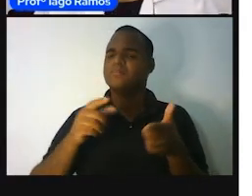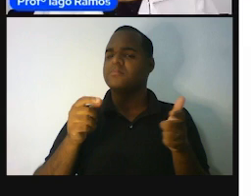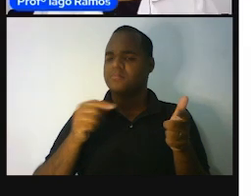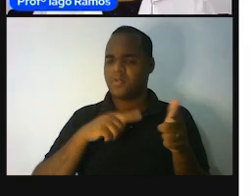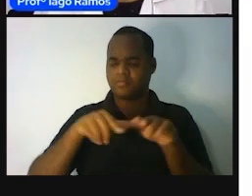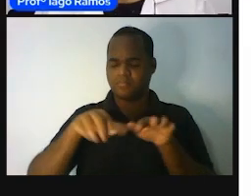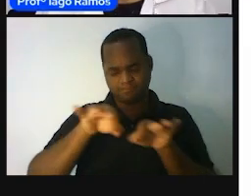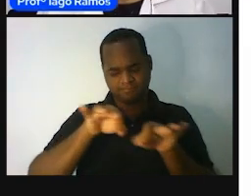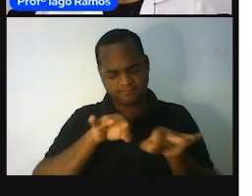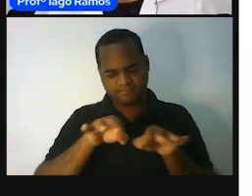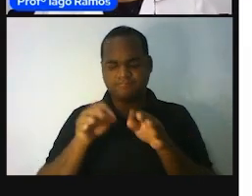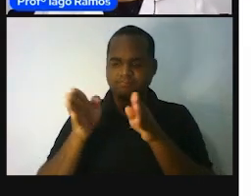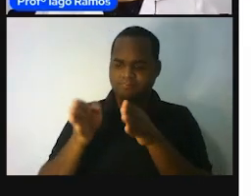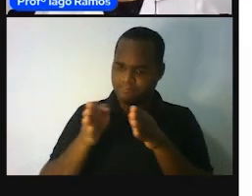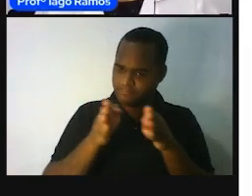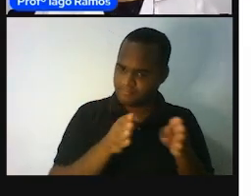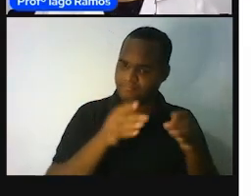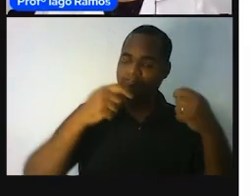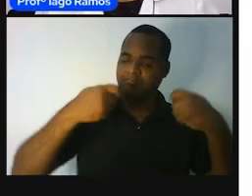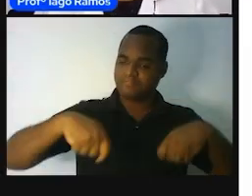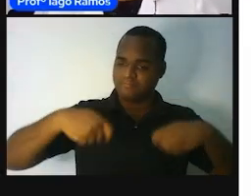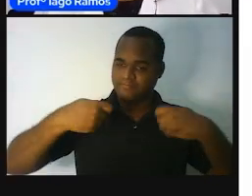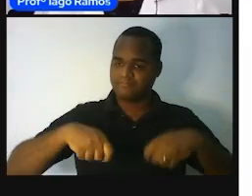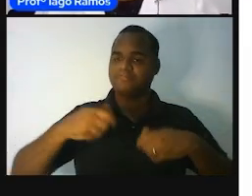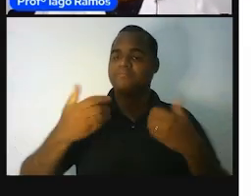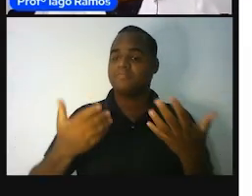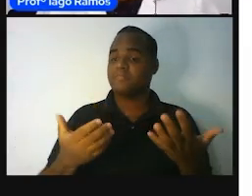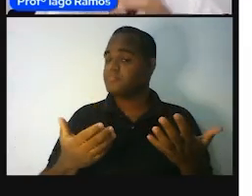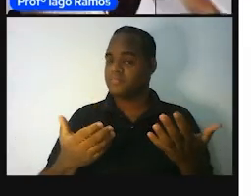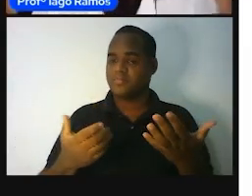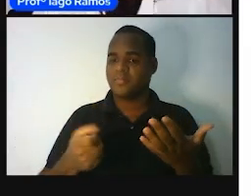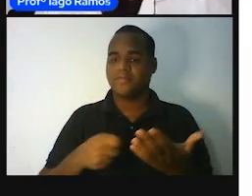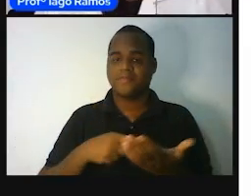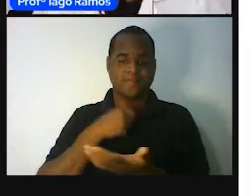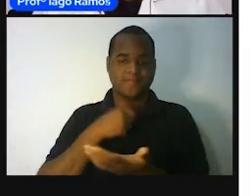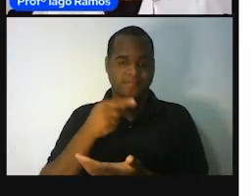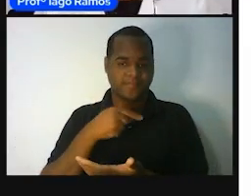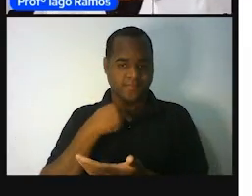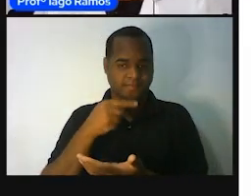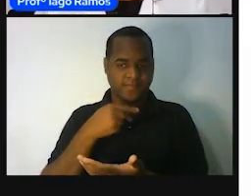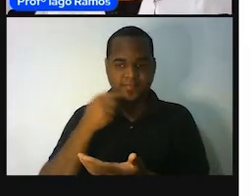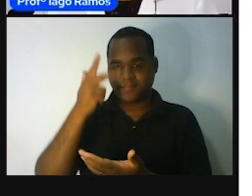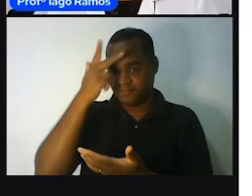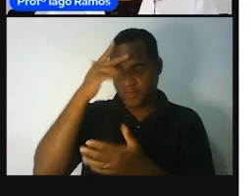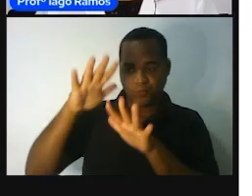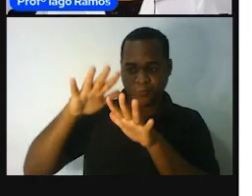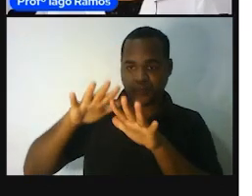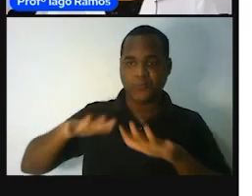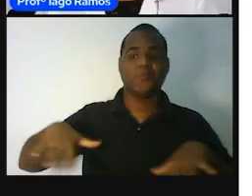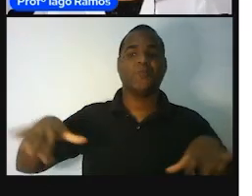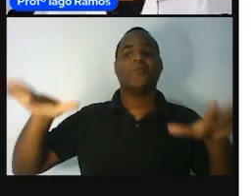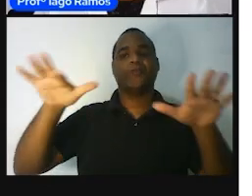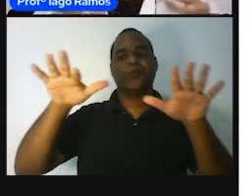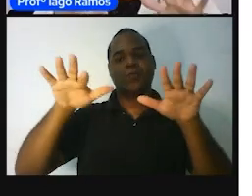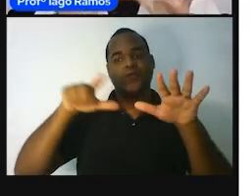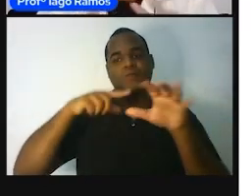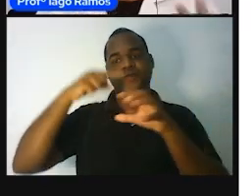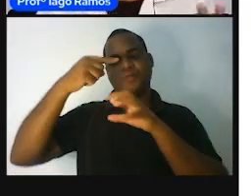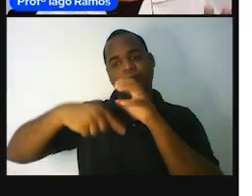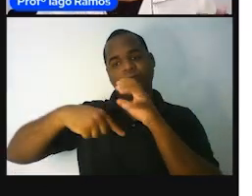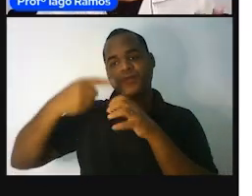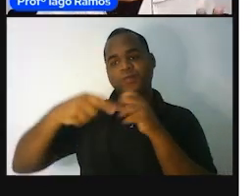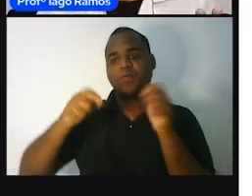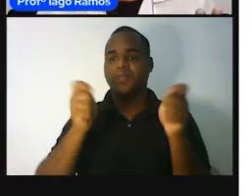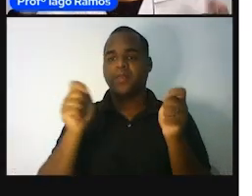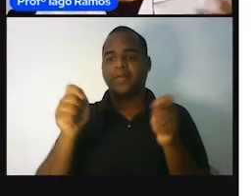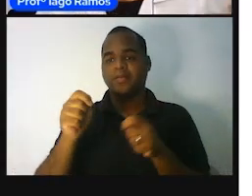organizadas. Né? Não dava pra mundo todo alguém medir uma parede usando o